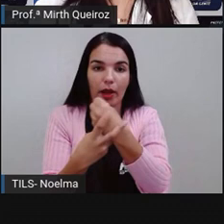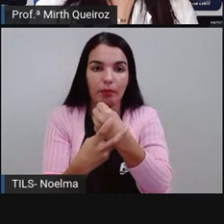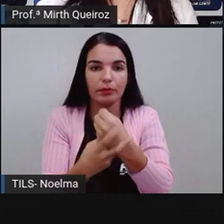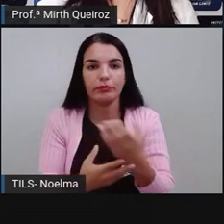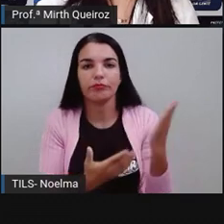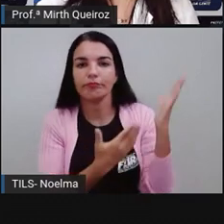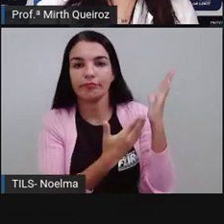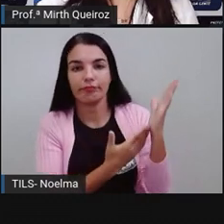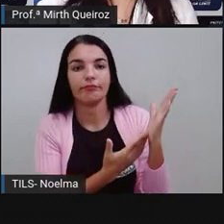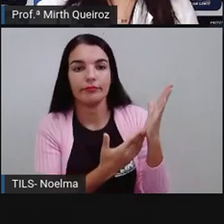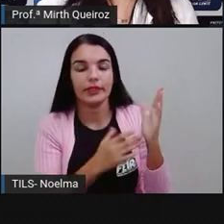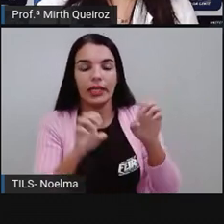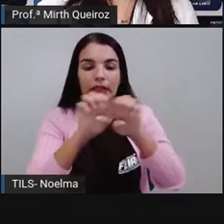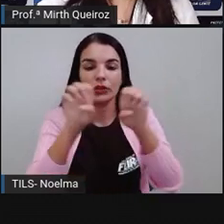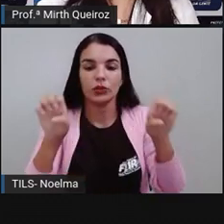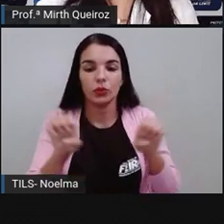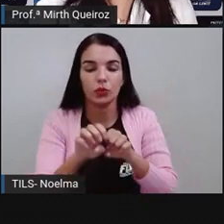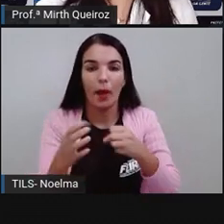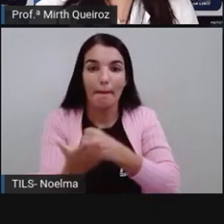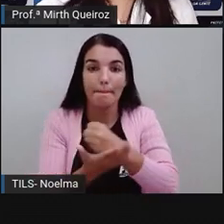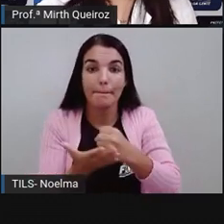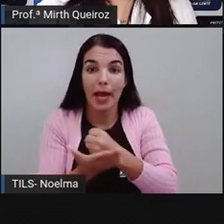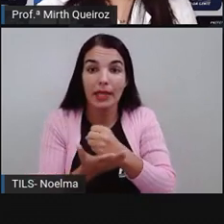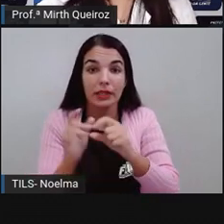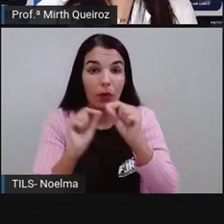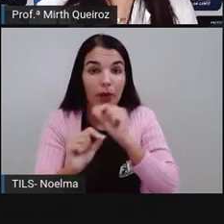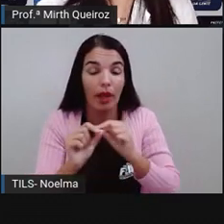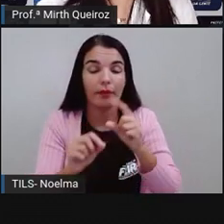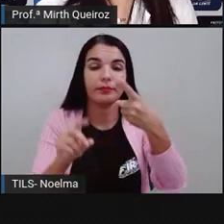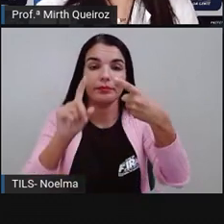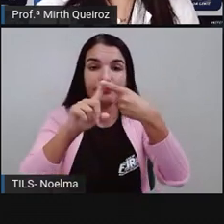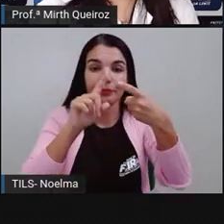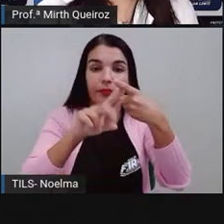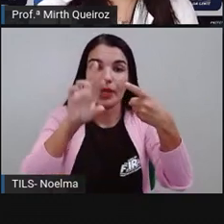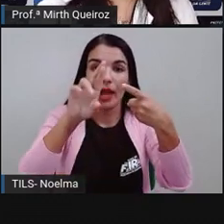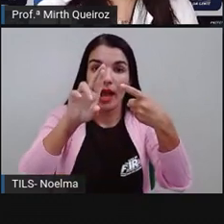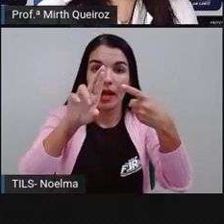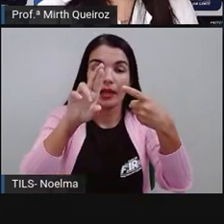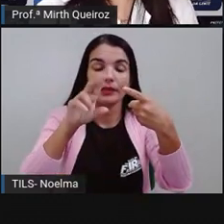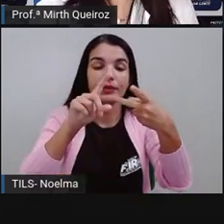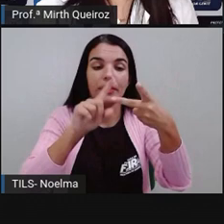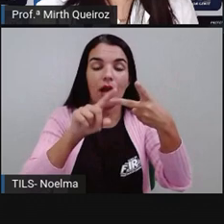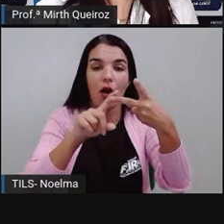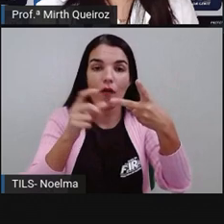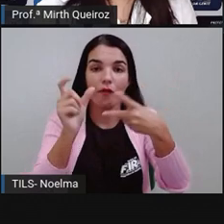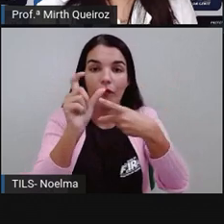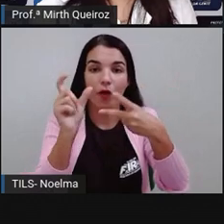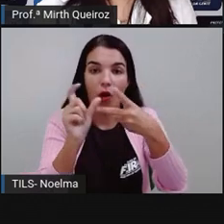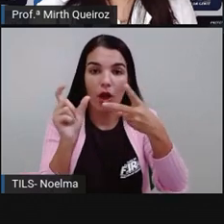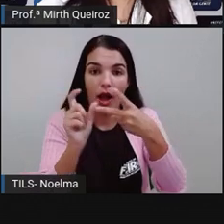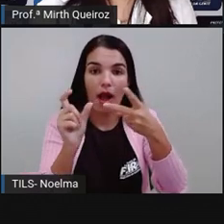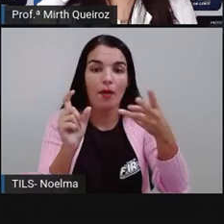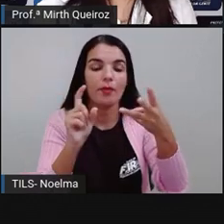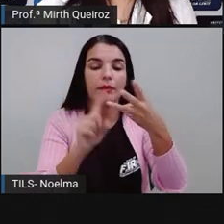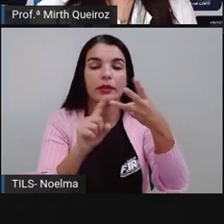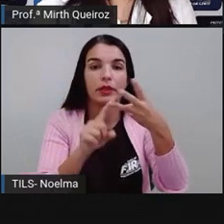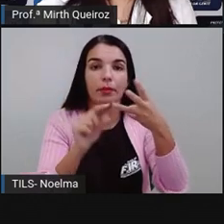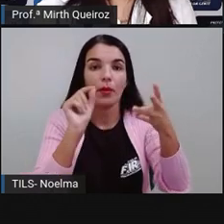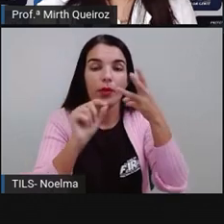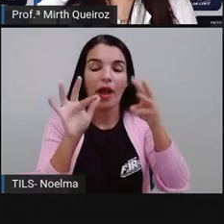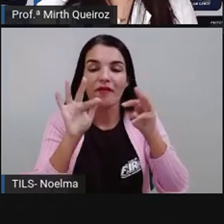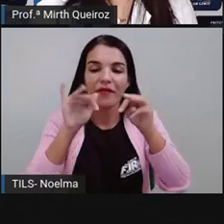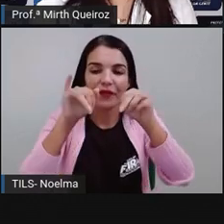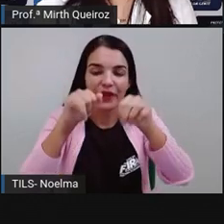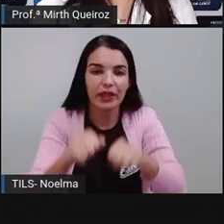A estrutura básica, então, vai se basear no radical, mais a vogal temática, mais a desinência, que é a parte que vai